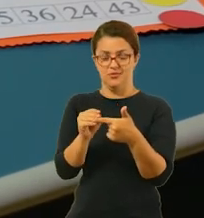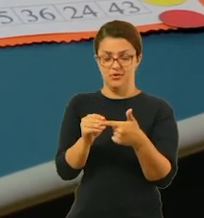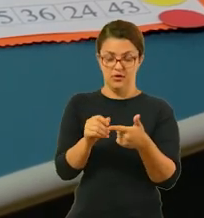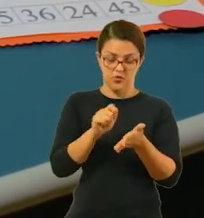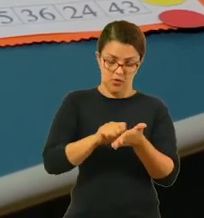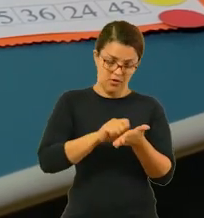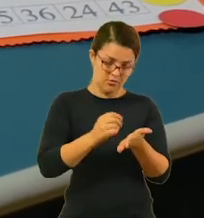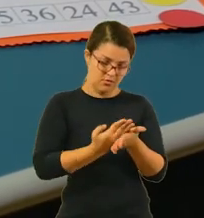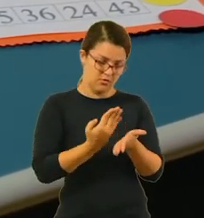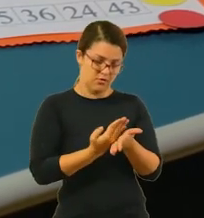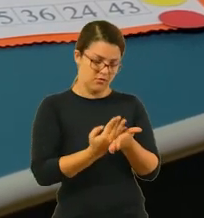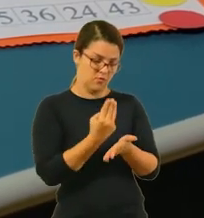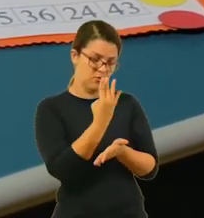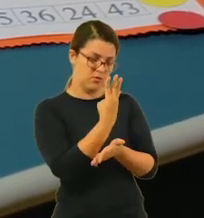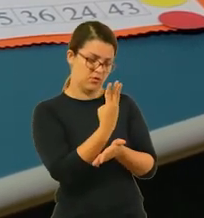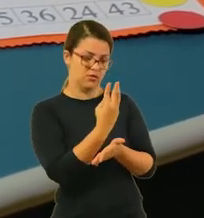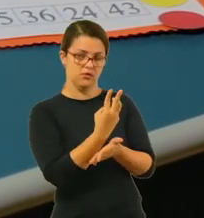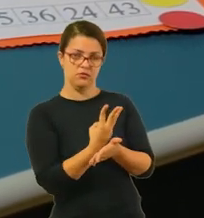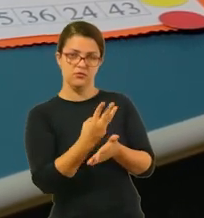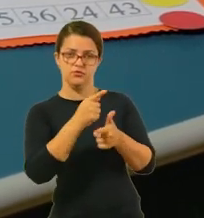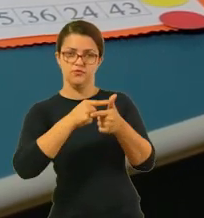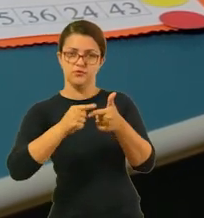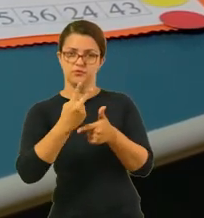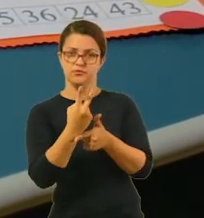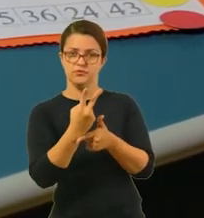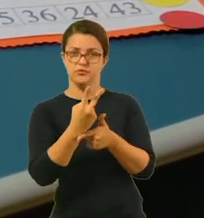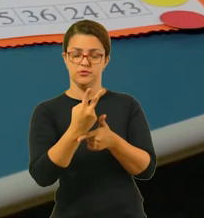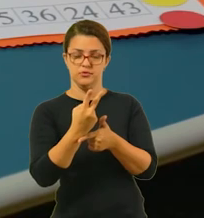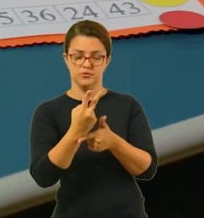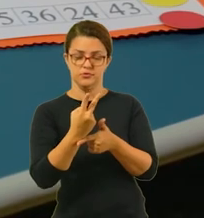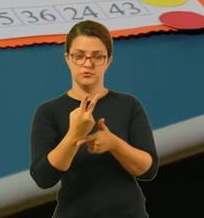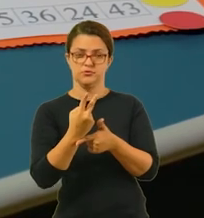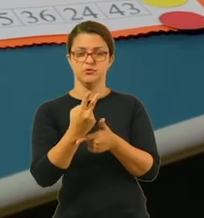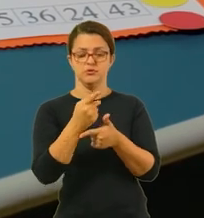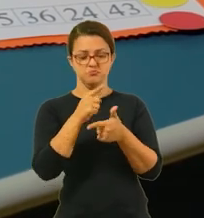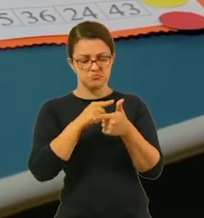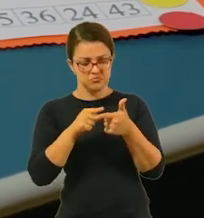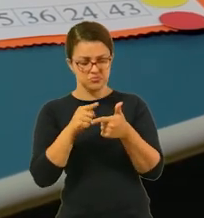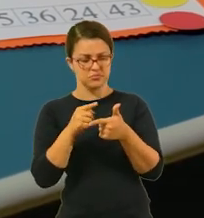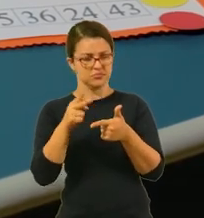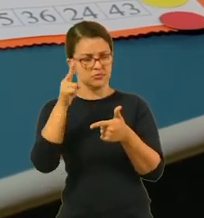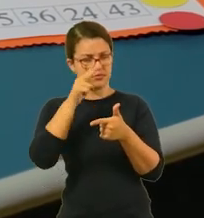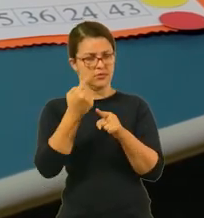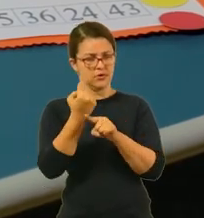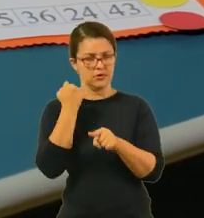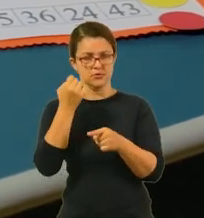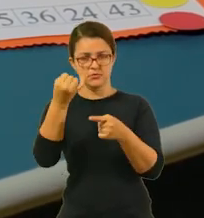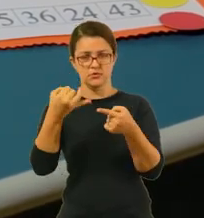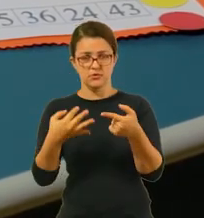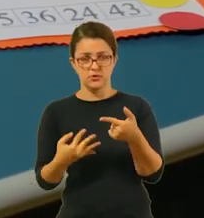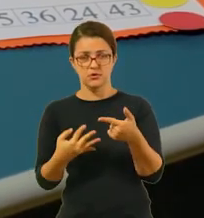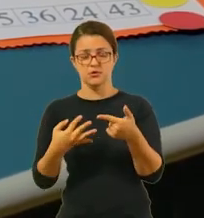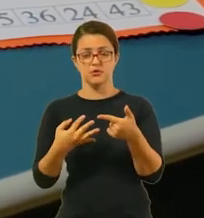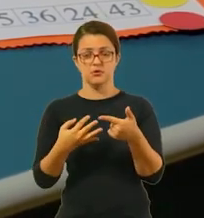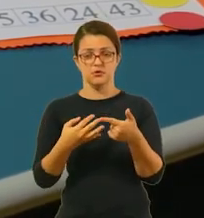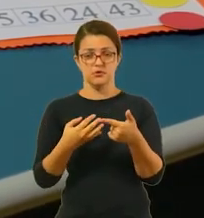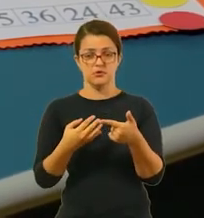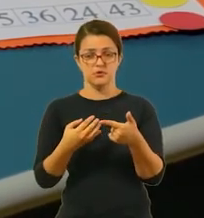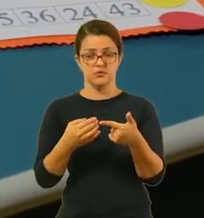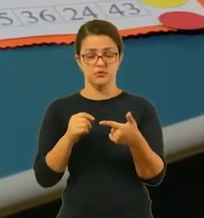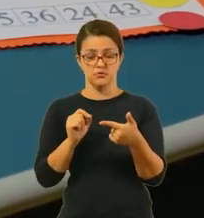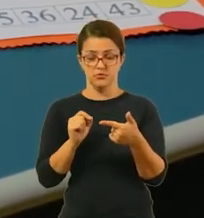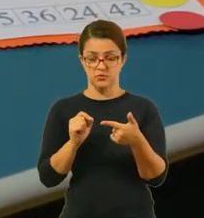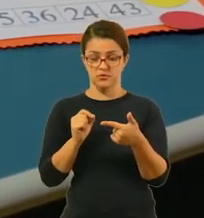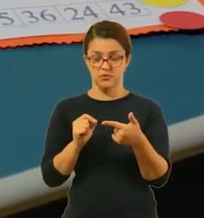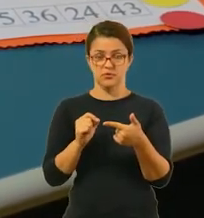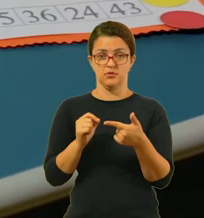Então, 43 dividido por 2, tá? Faz o mesmo processo da divisão que a gente viu anteriormente. O número que,